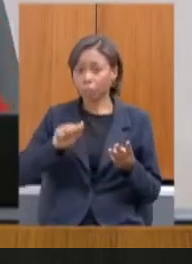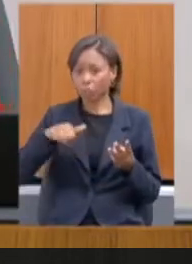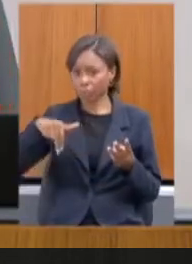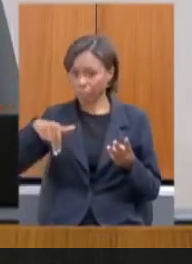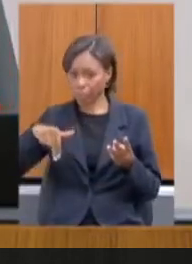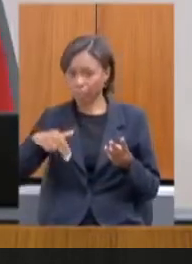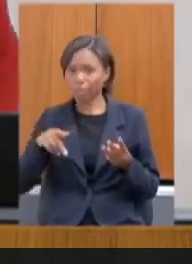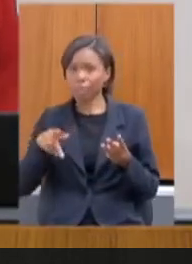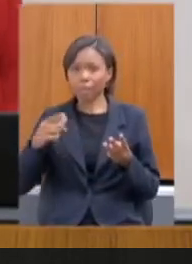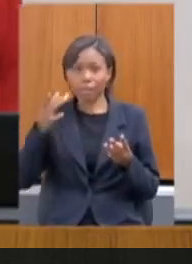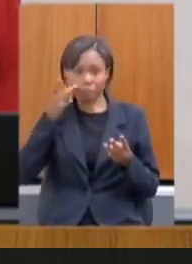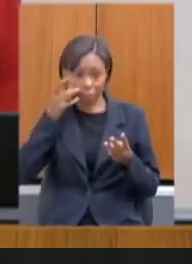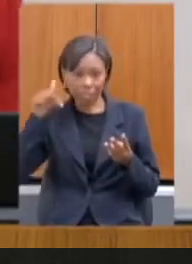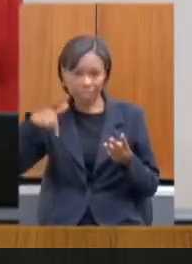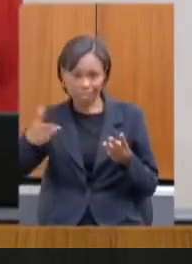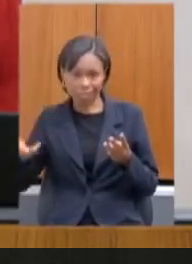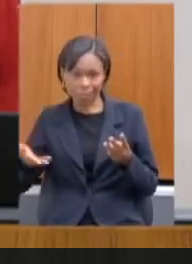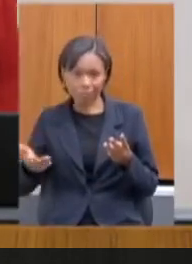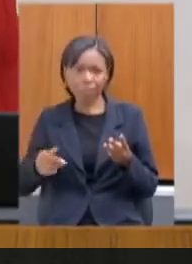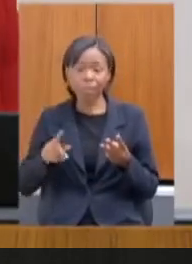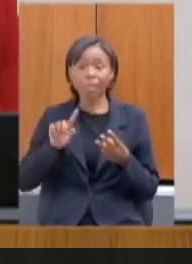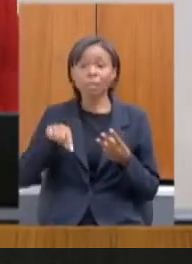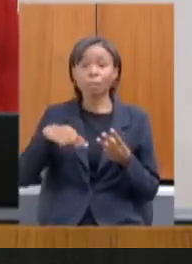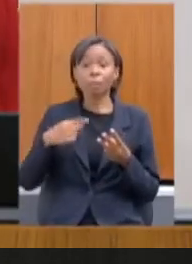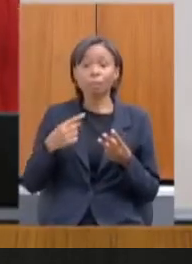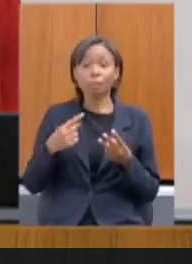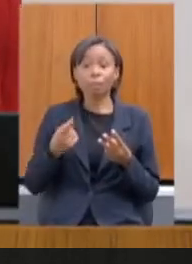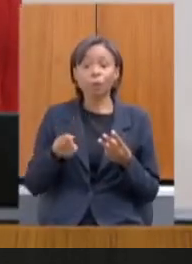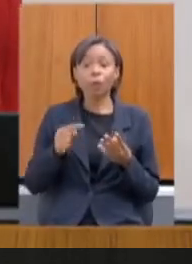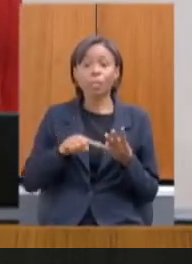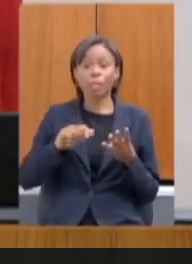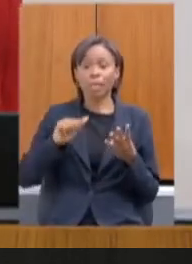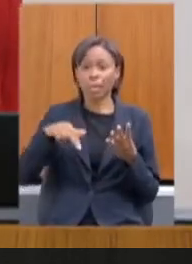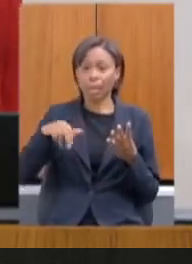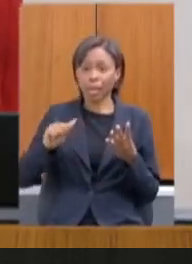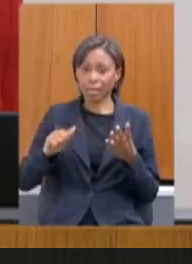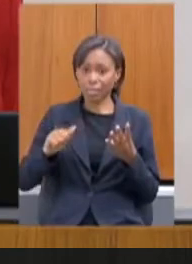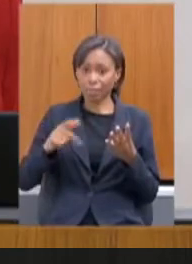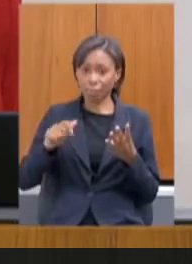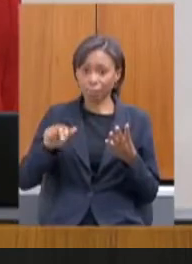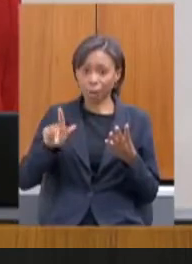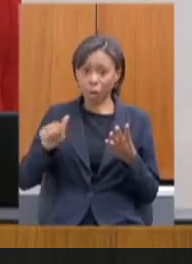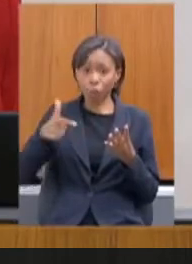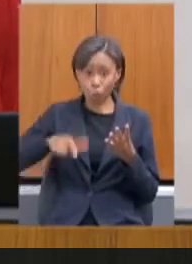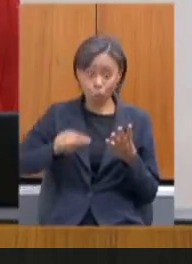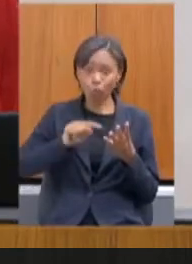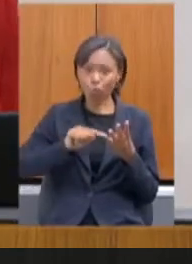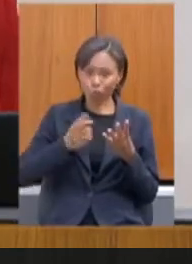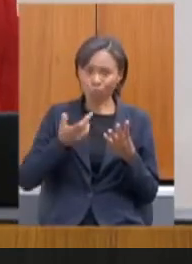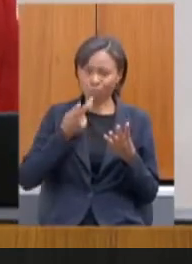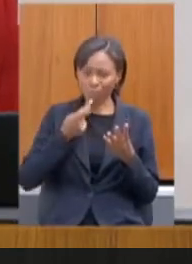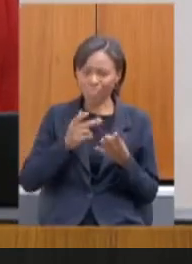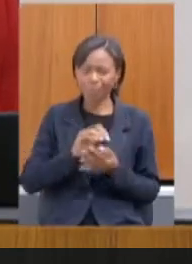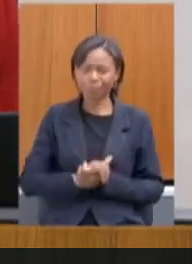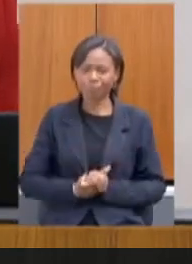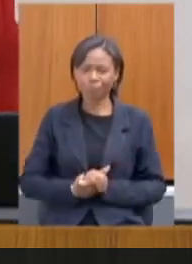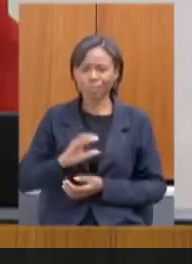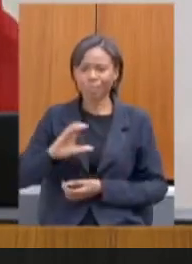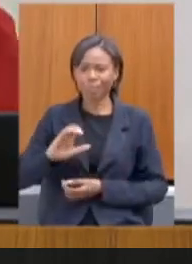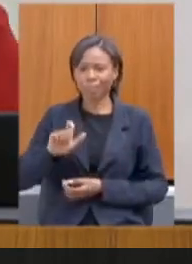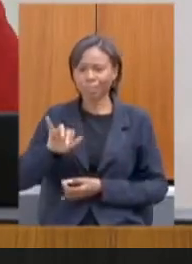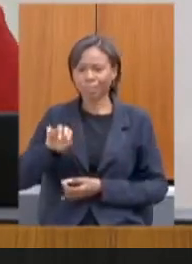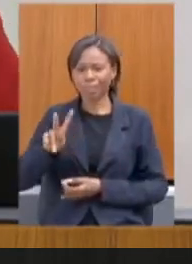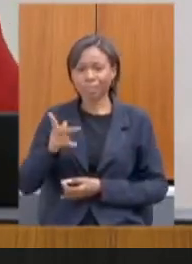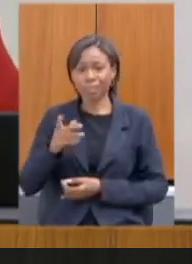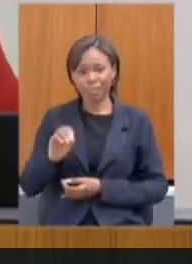conosco presencialmente, e a gente retorna também para a Ana Paula, que quer fazer uma retificação da fala dela. Deputado Celinho Citrocel.